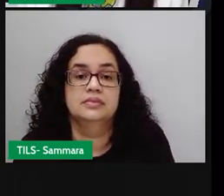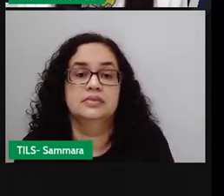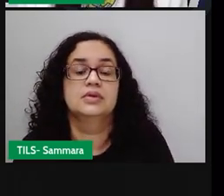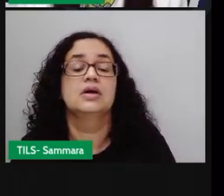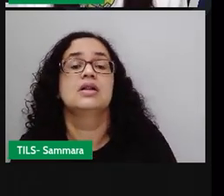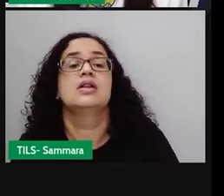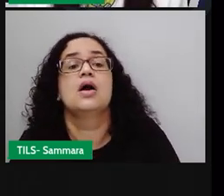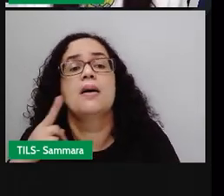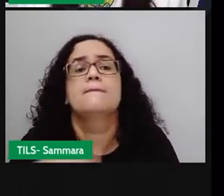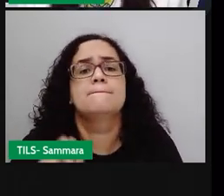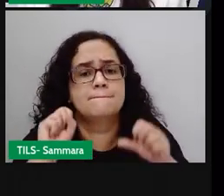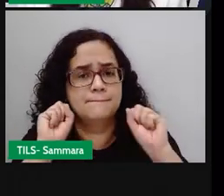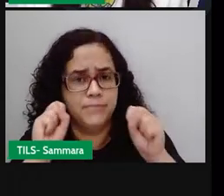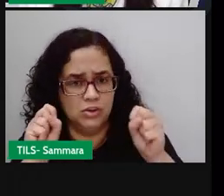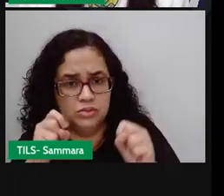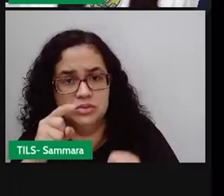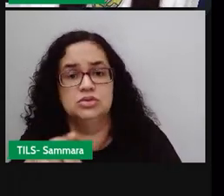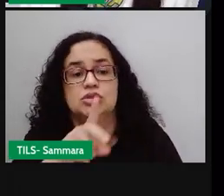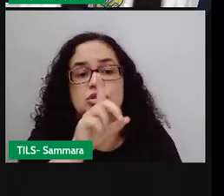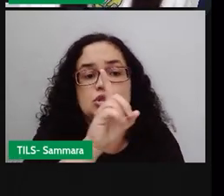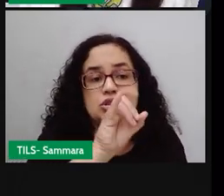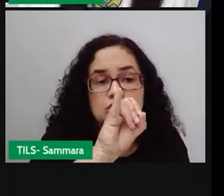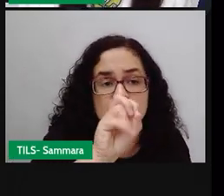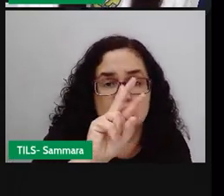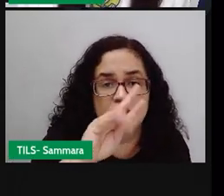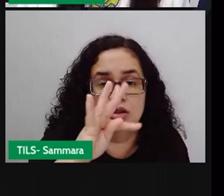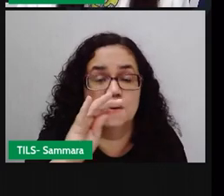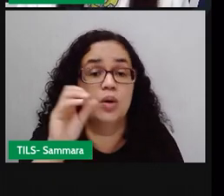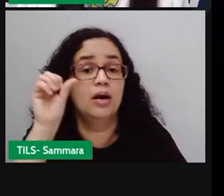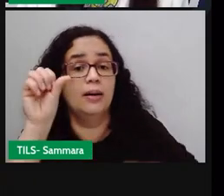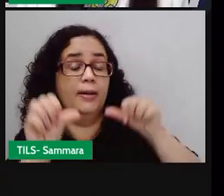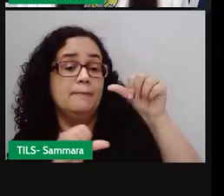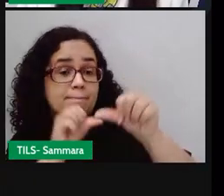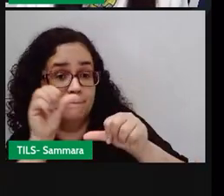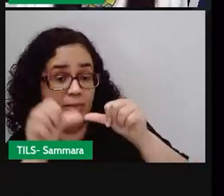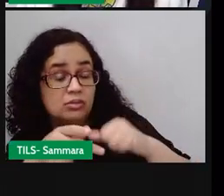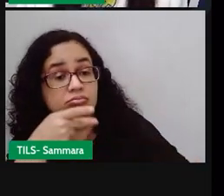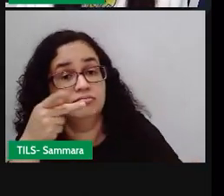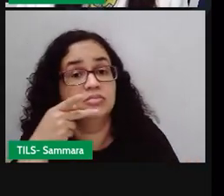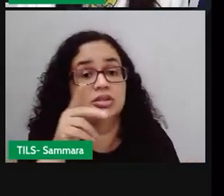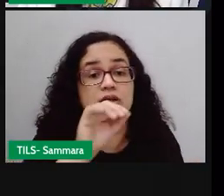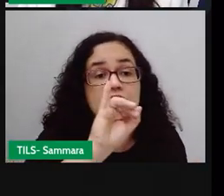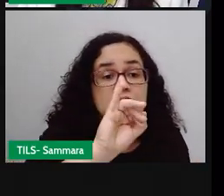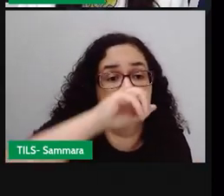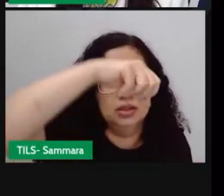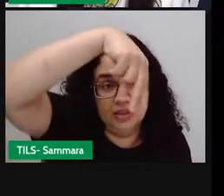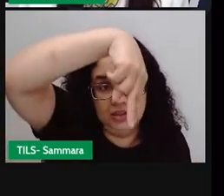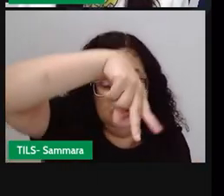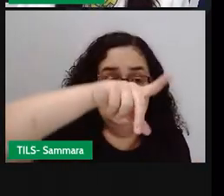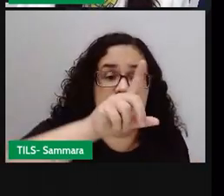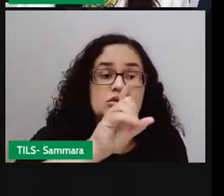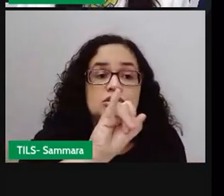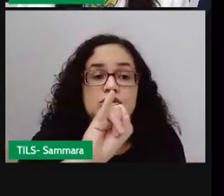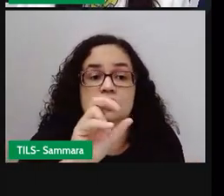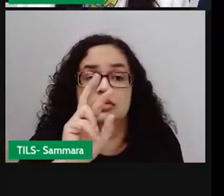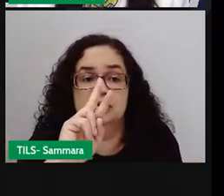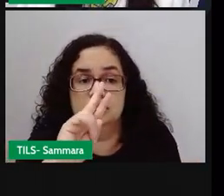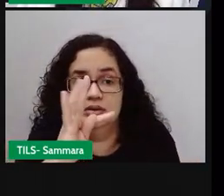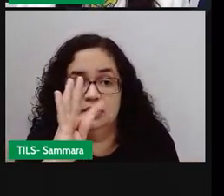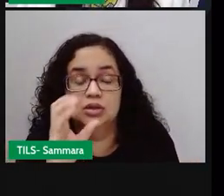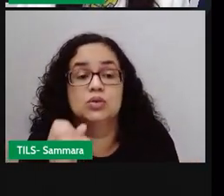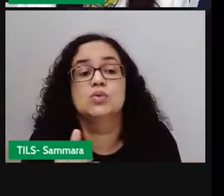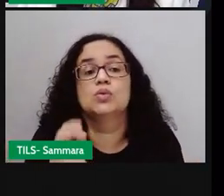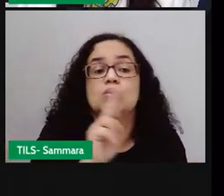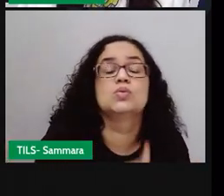A gente pode passar um discurso direto para um discurso indireto. Que foi o que a Pró fez lá para usar